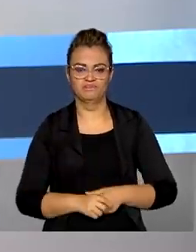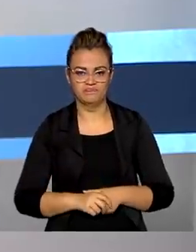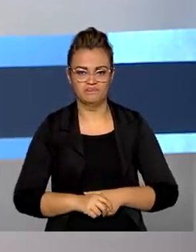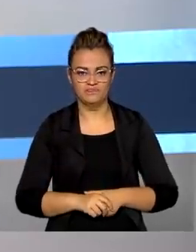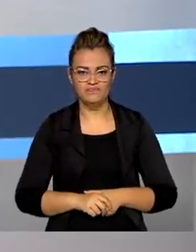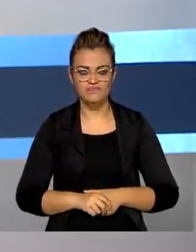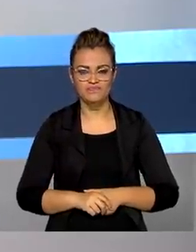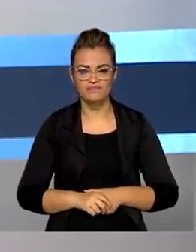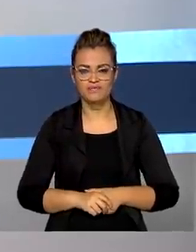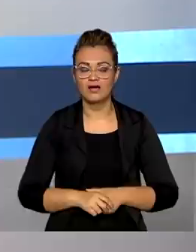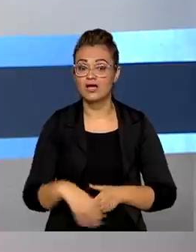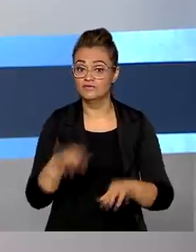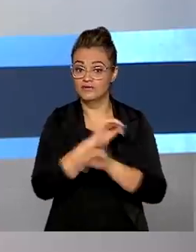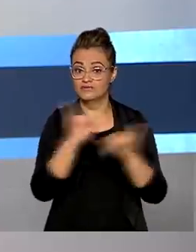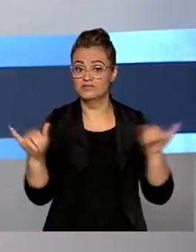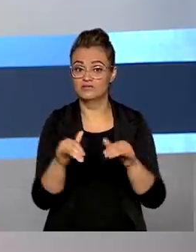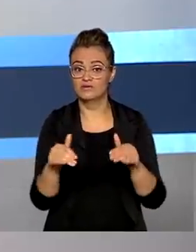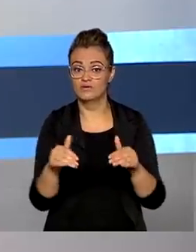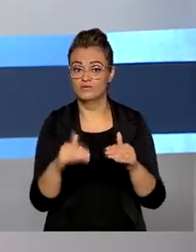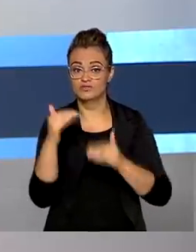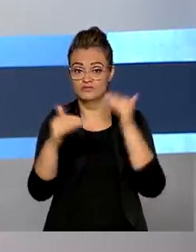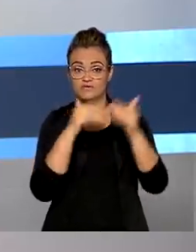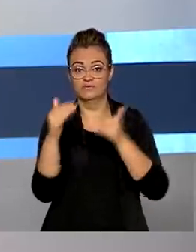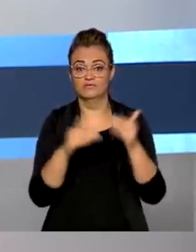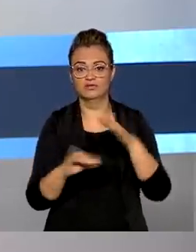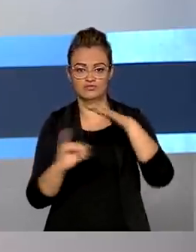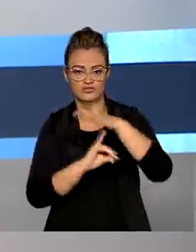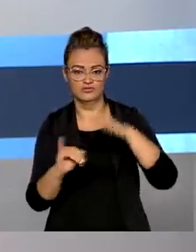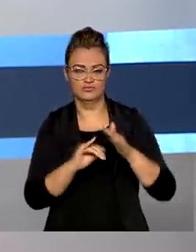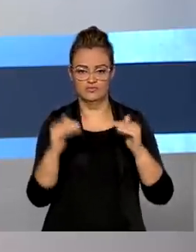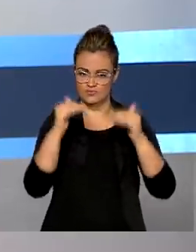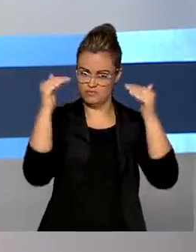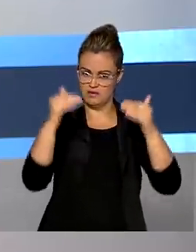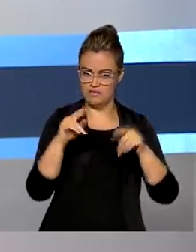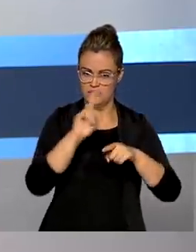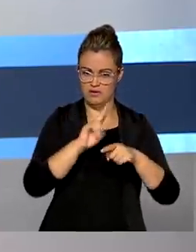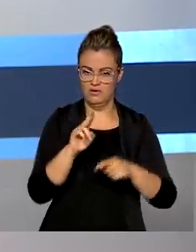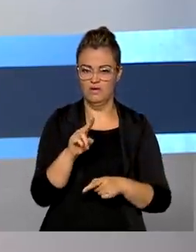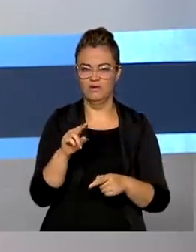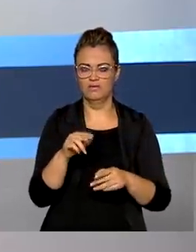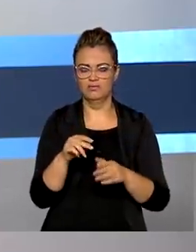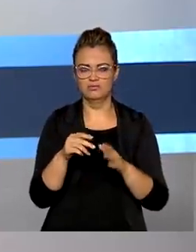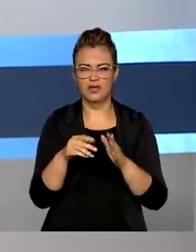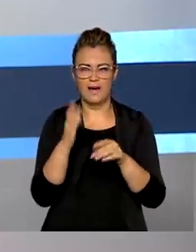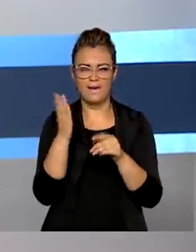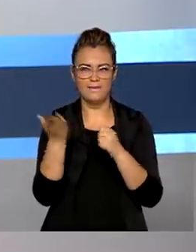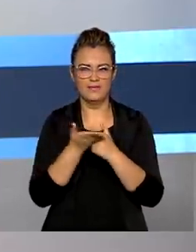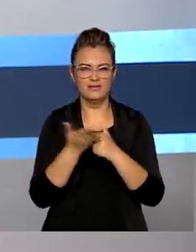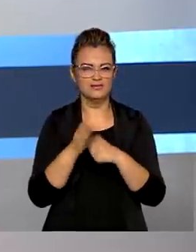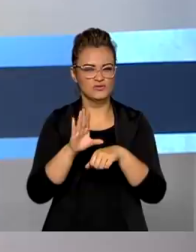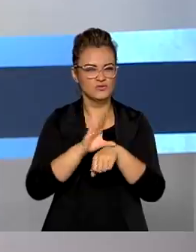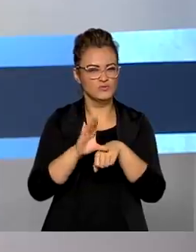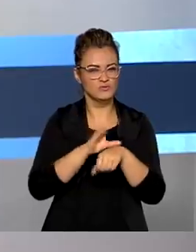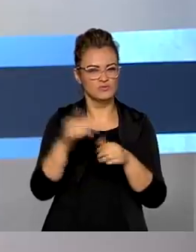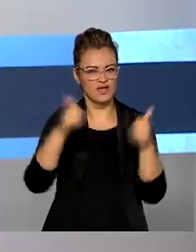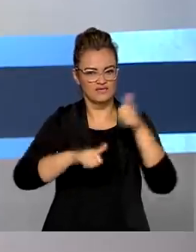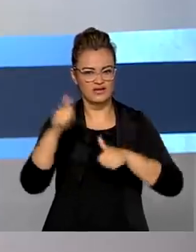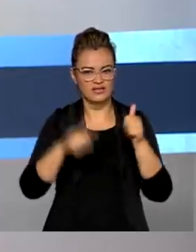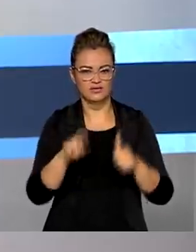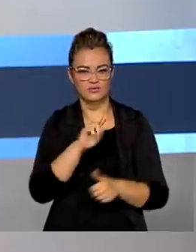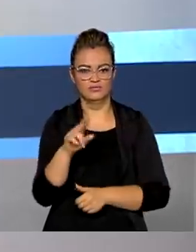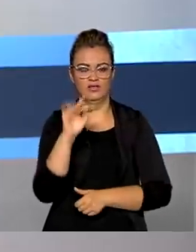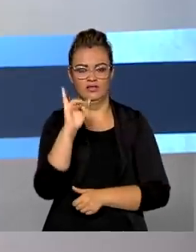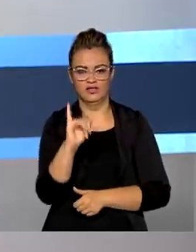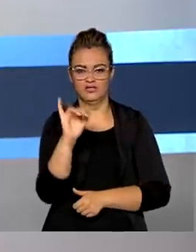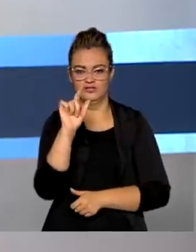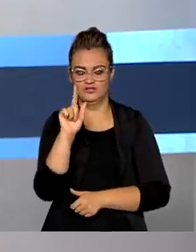divulgado o desempenho de instituições superiores públicas e privadas de todo o país. É o Índice Geral de Cursos Avaliados da Instituição, o